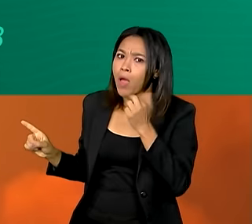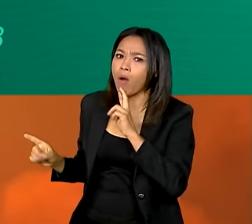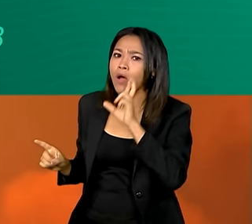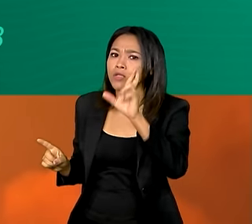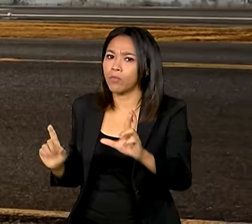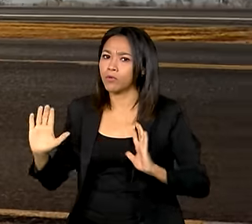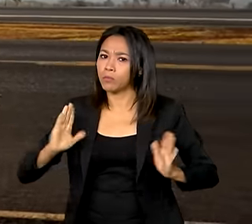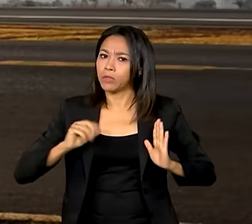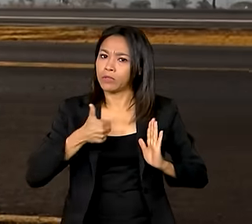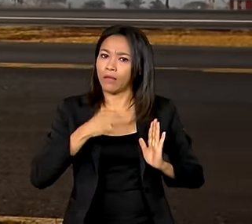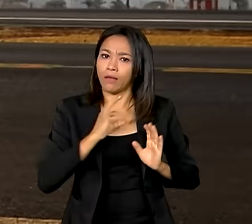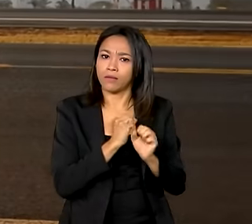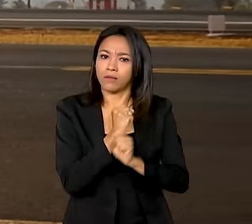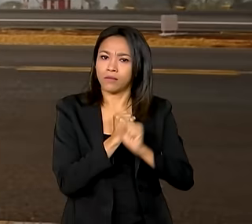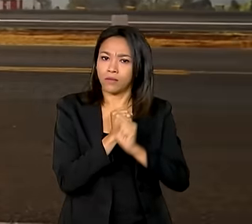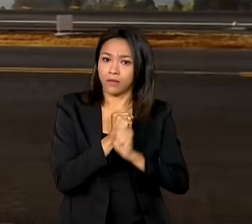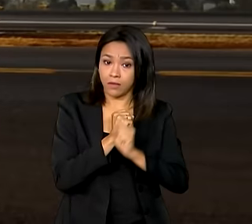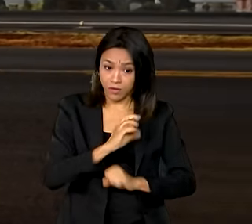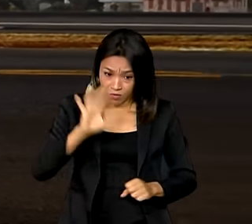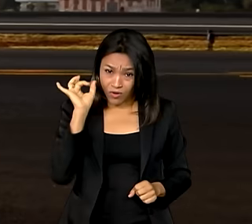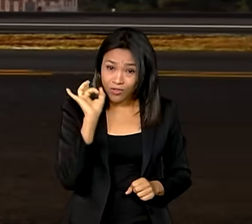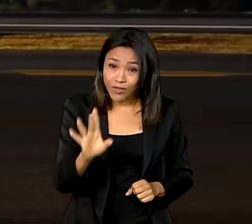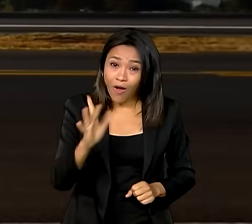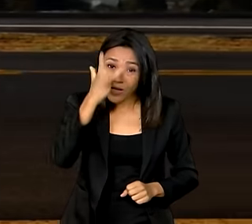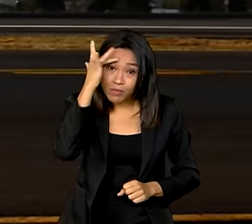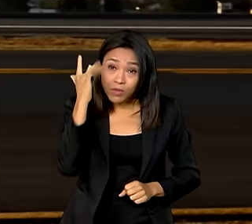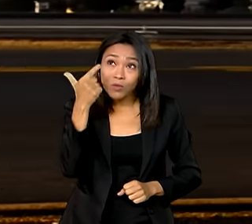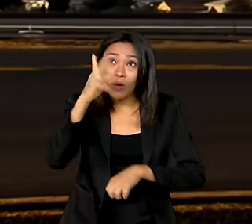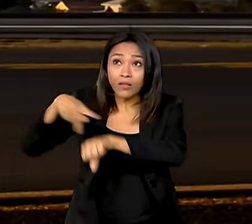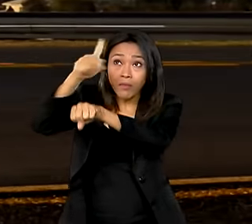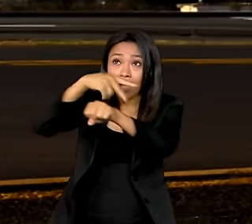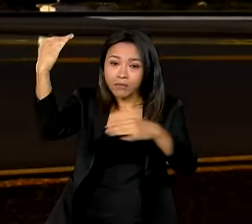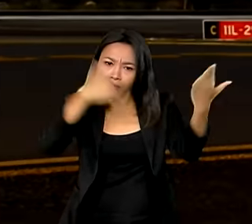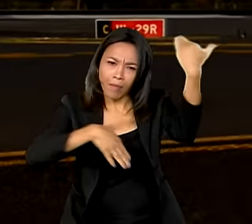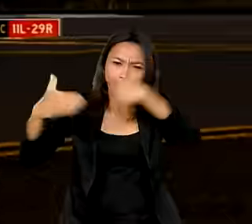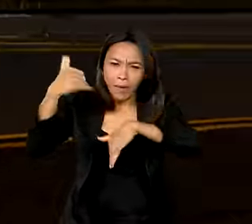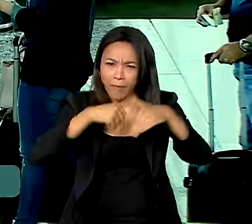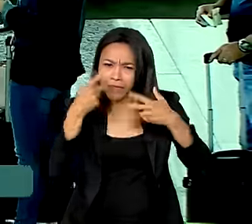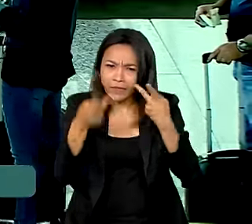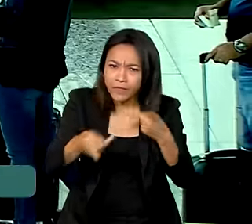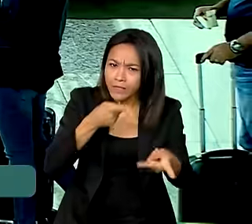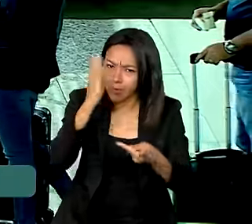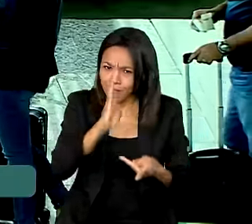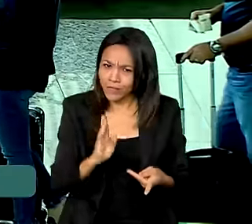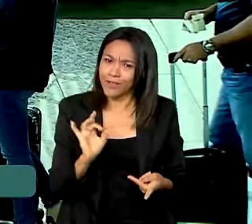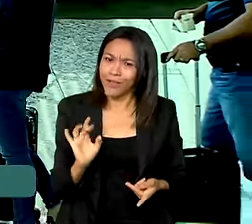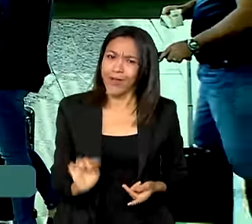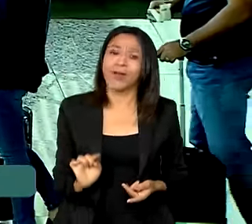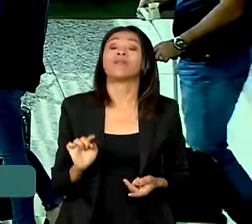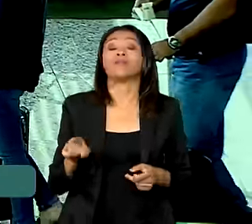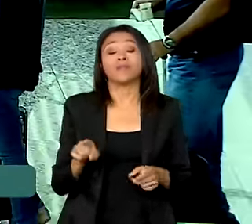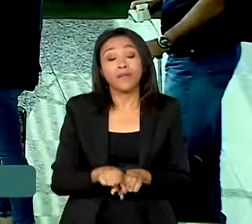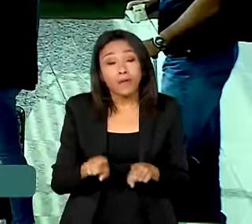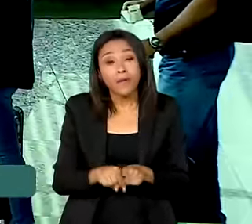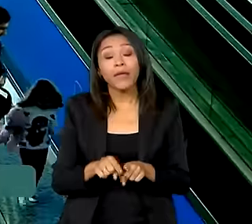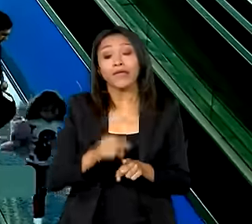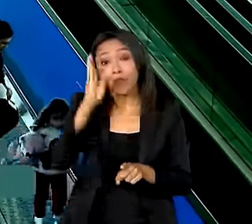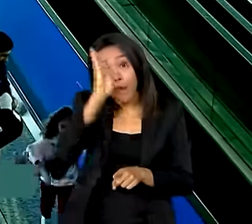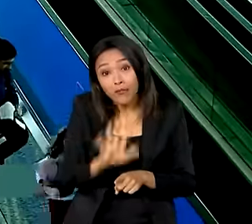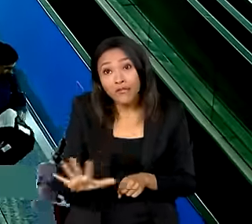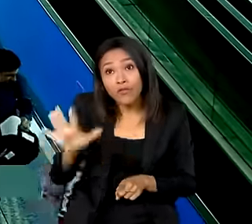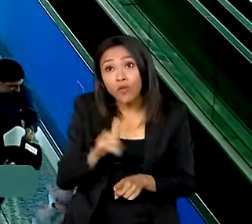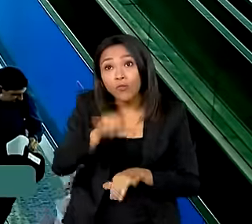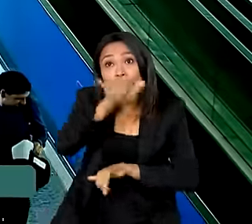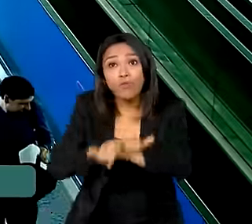últimos 10 anos. E não são só os turistas estrangeiros que estão visitando o Brasil. As viagens nacionais também